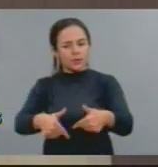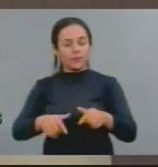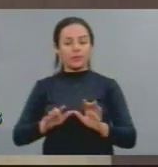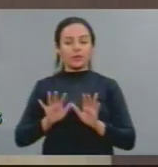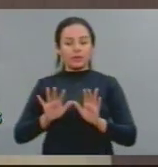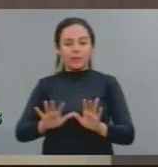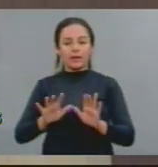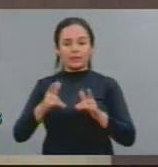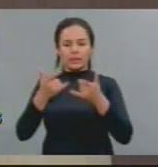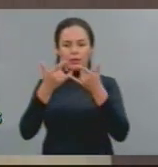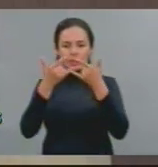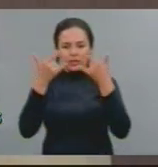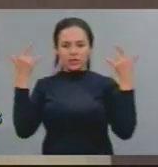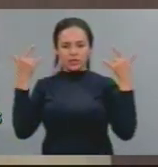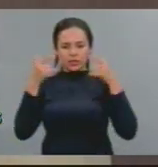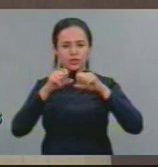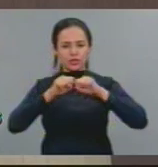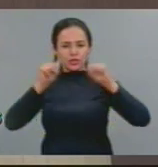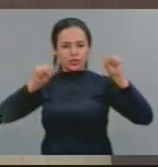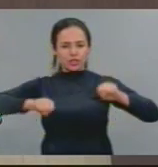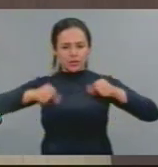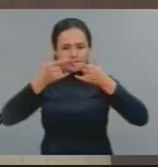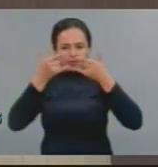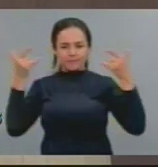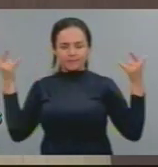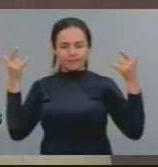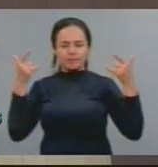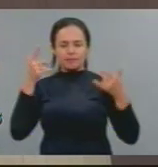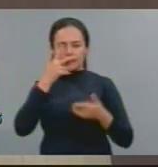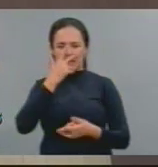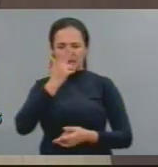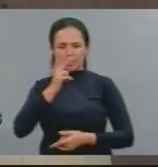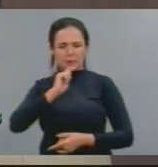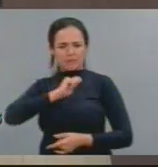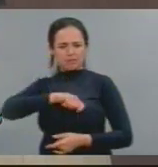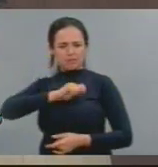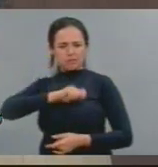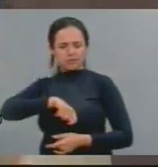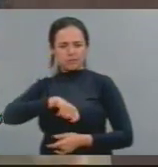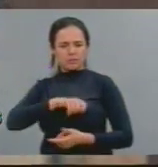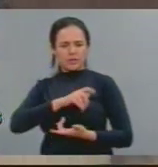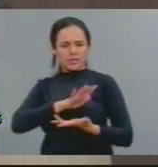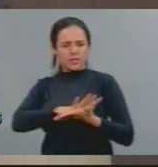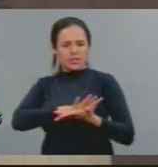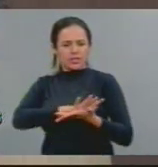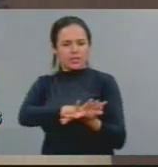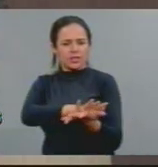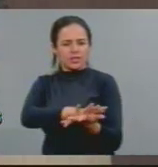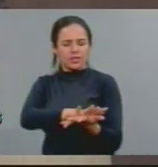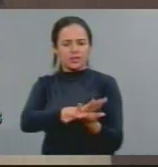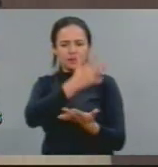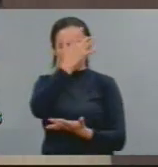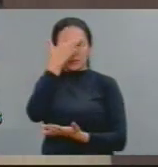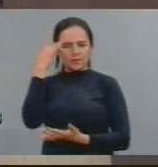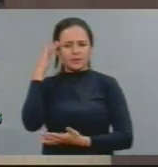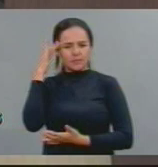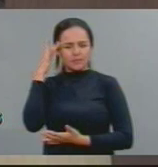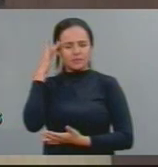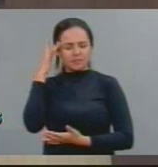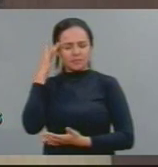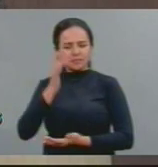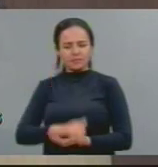que ele massacra bilhões de seres humanos,